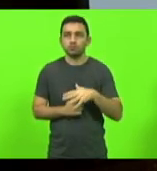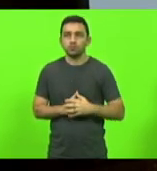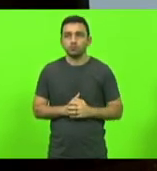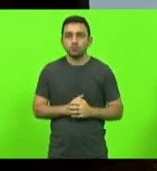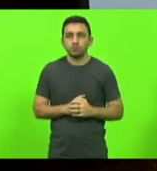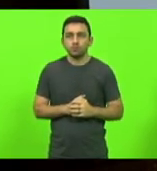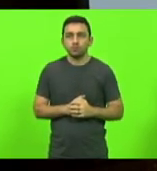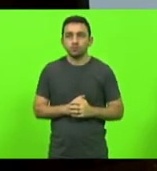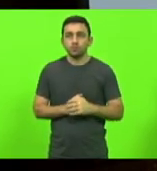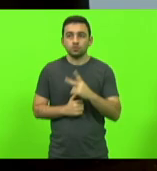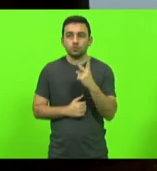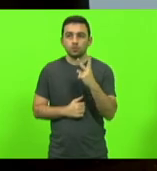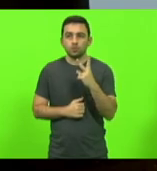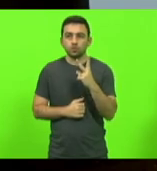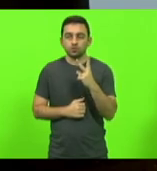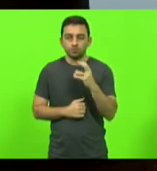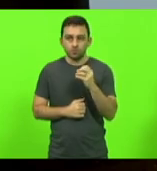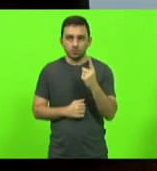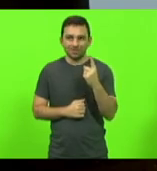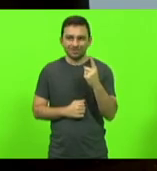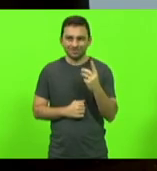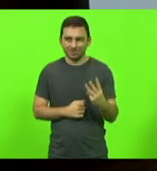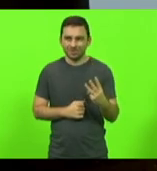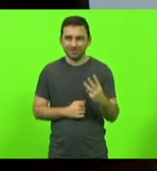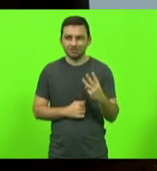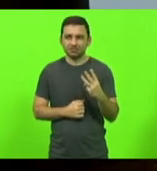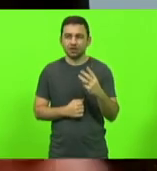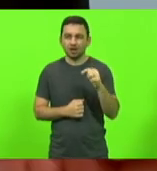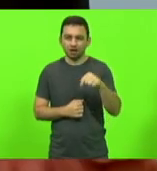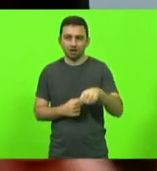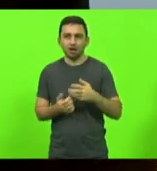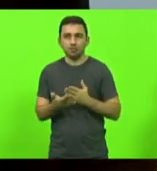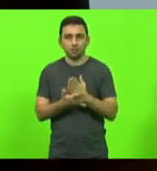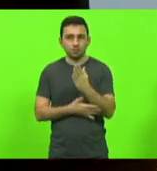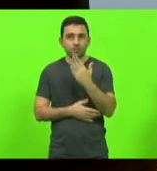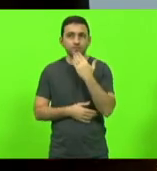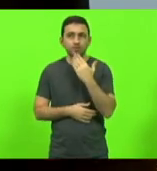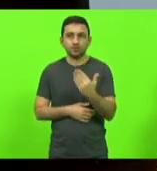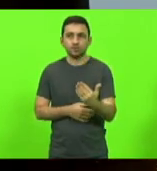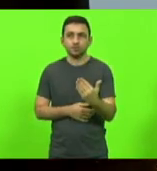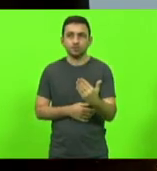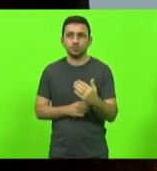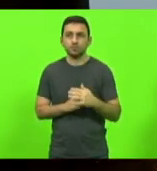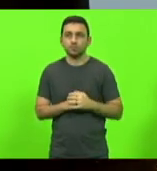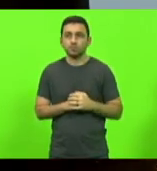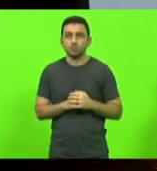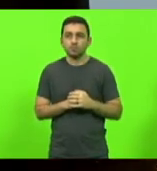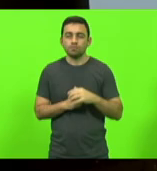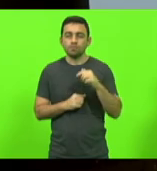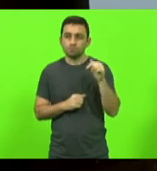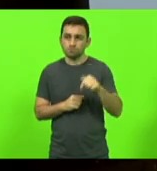em 2013, aprovamos um requerimento aqui nesta casa,